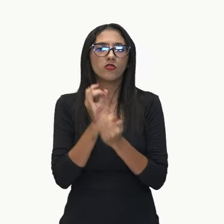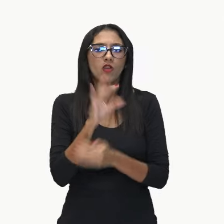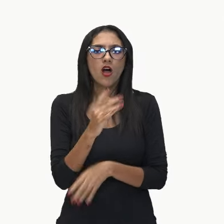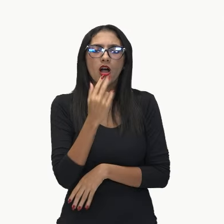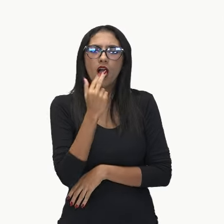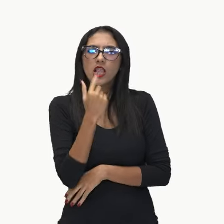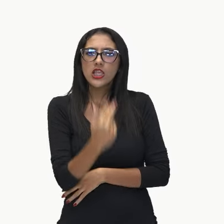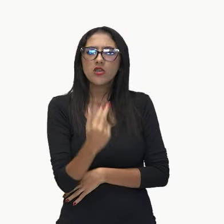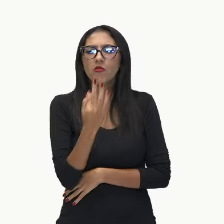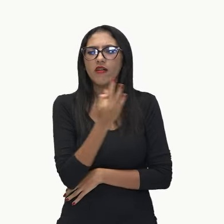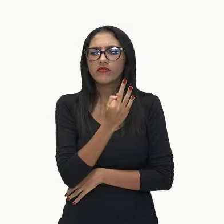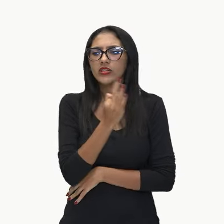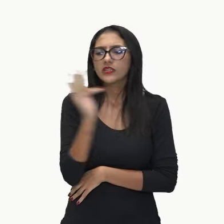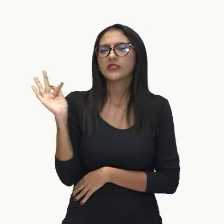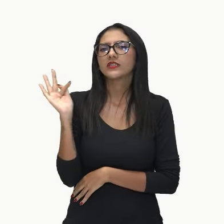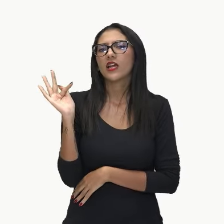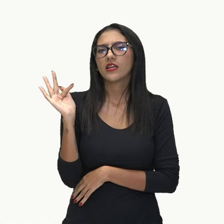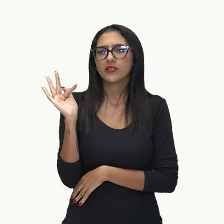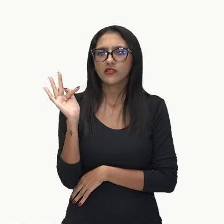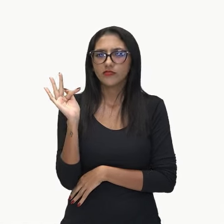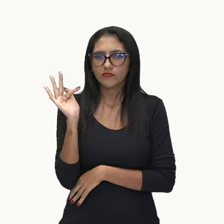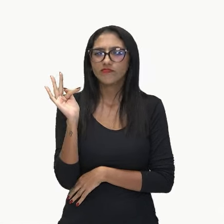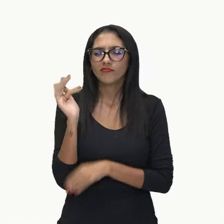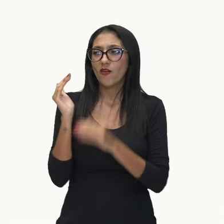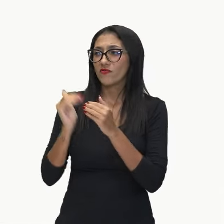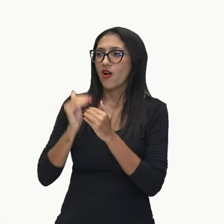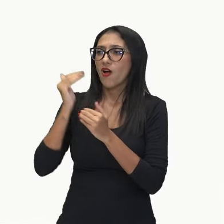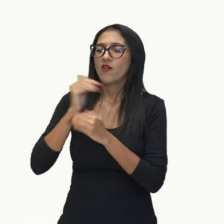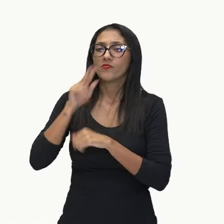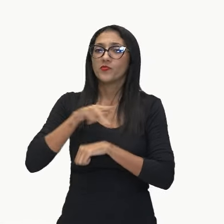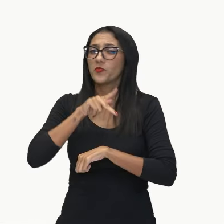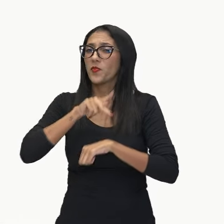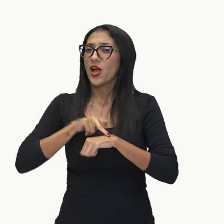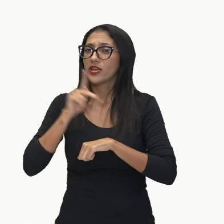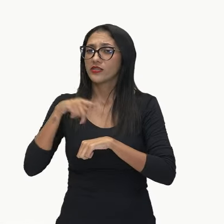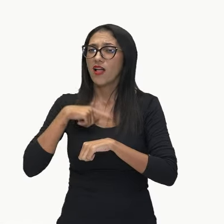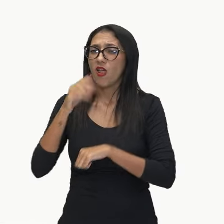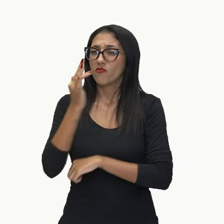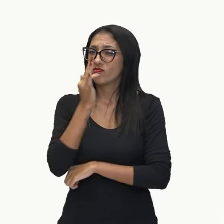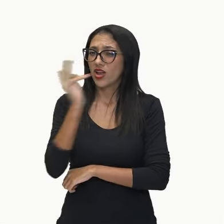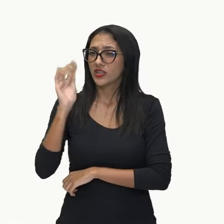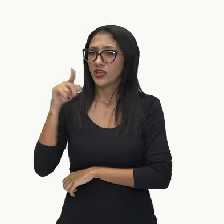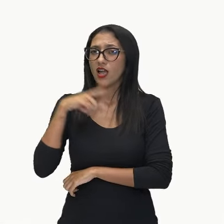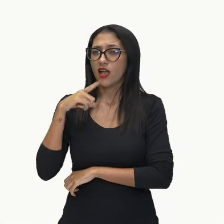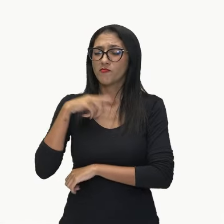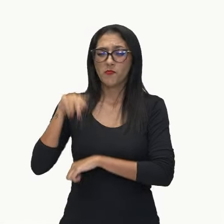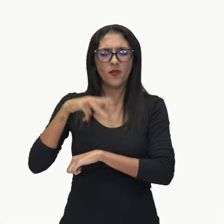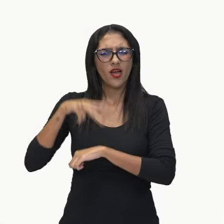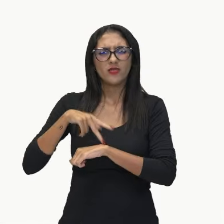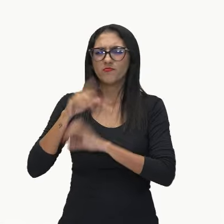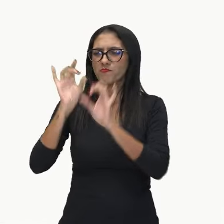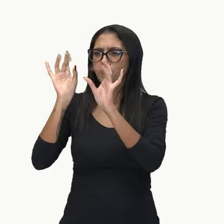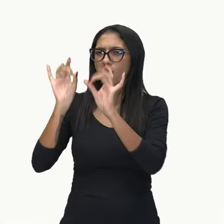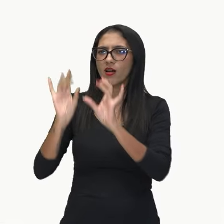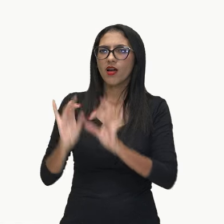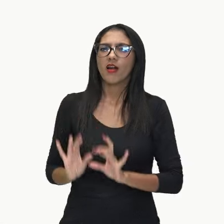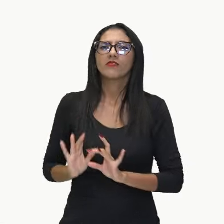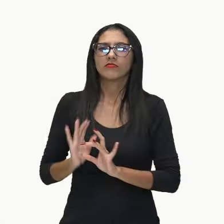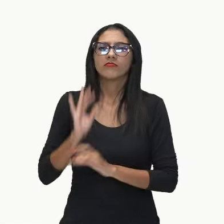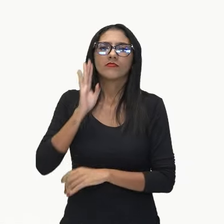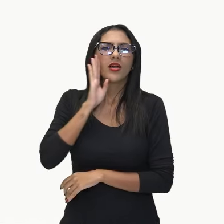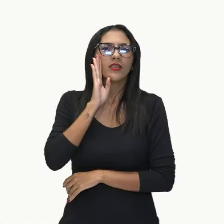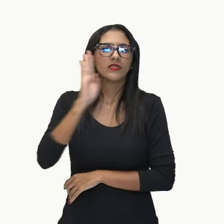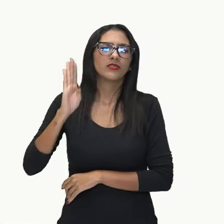da cultura, né? Paris era a cidade que era o centro cultural do mundo. Então, né? Era o objetivo